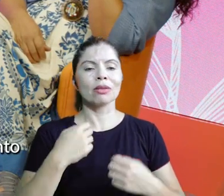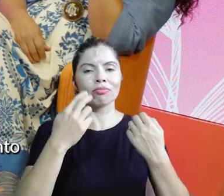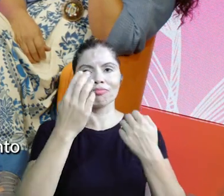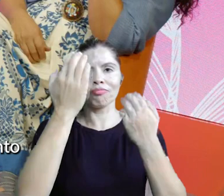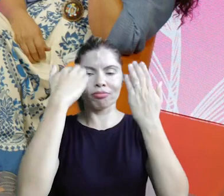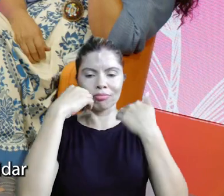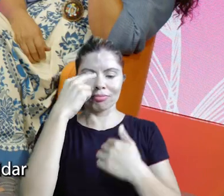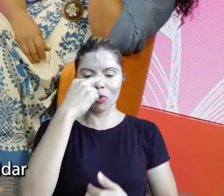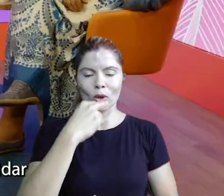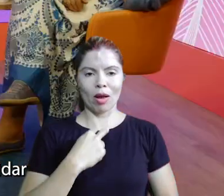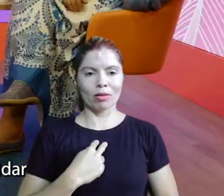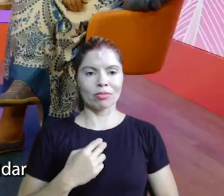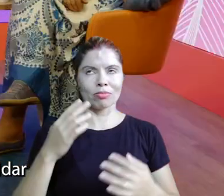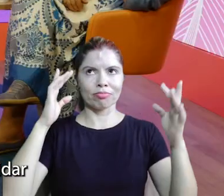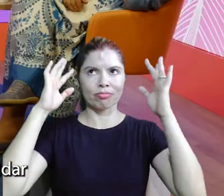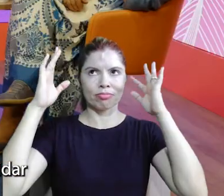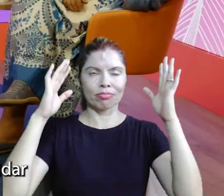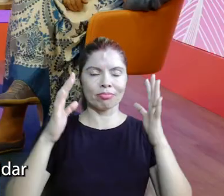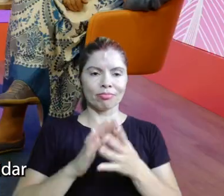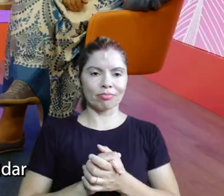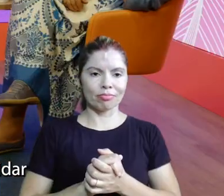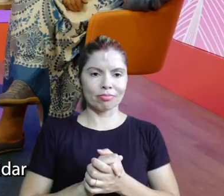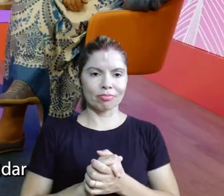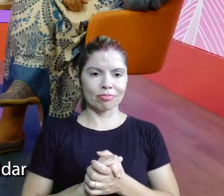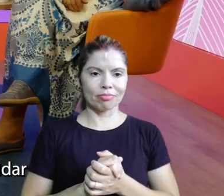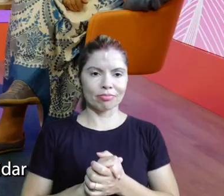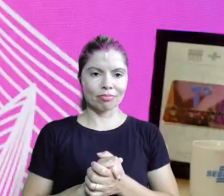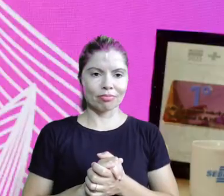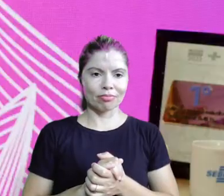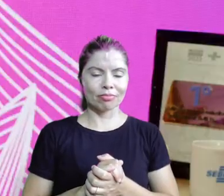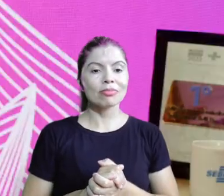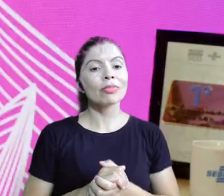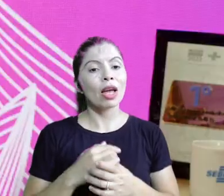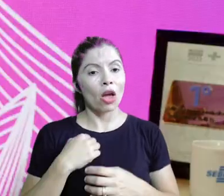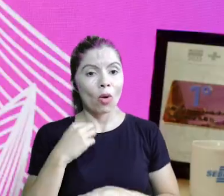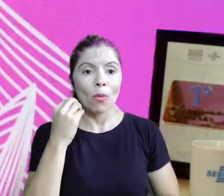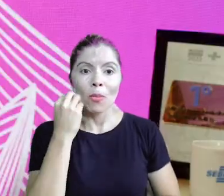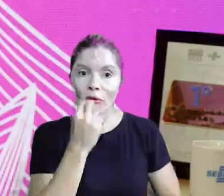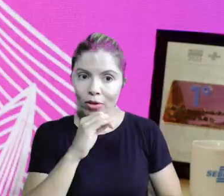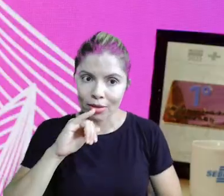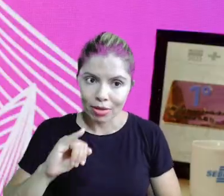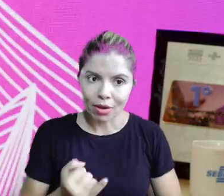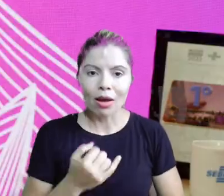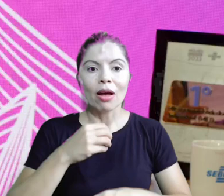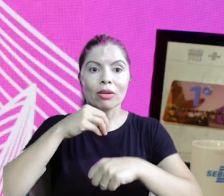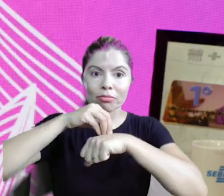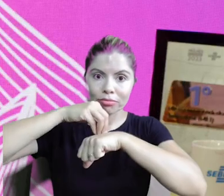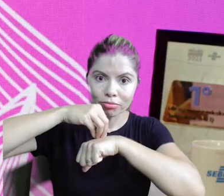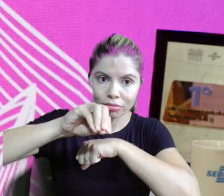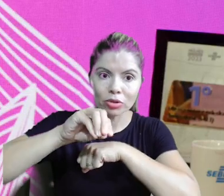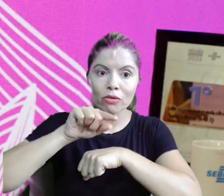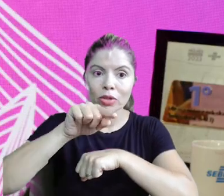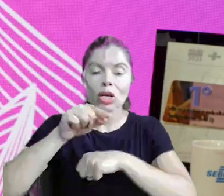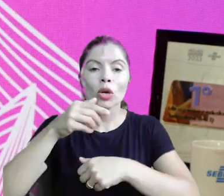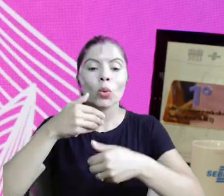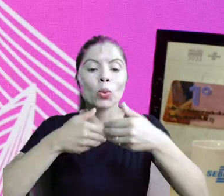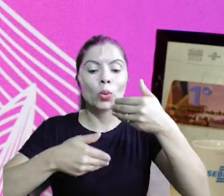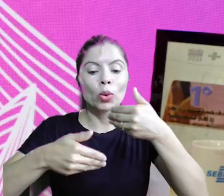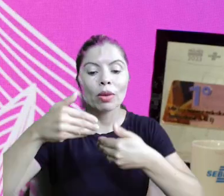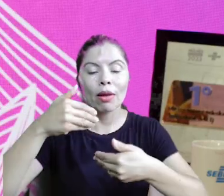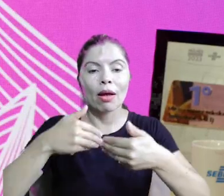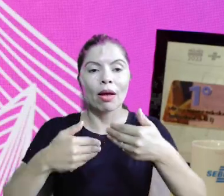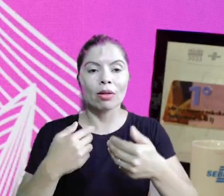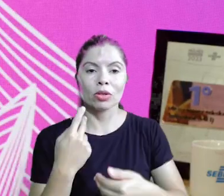olhar para nós mesmos e aí eu aproveito esse gancho que é cuidar do seu singular cuide zele por ele